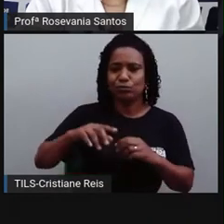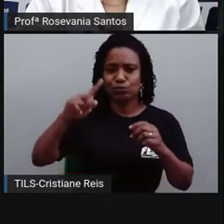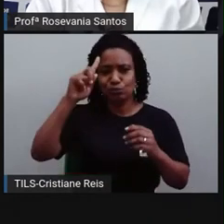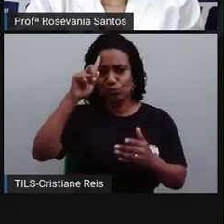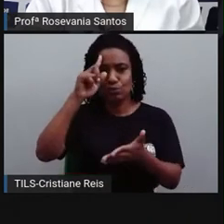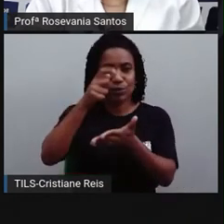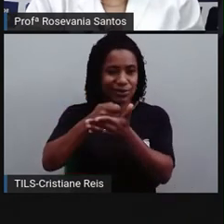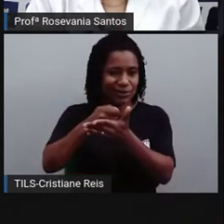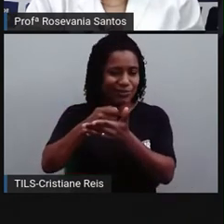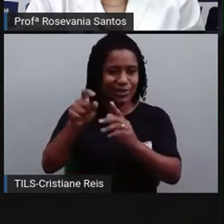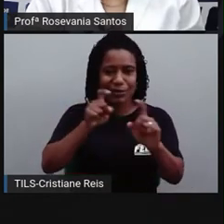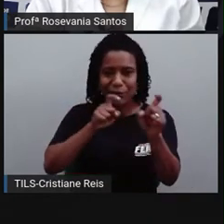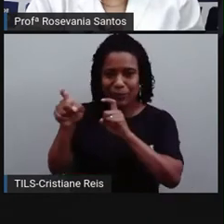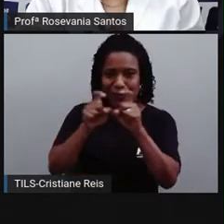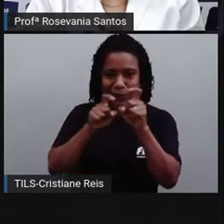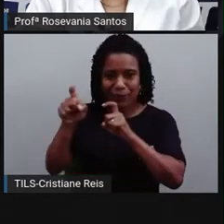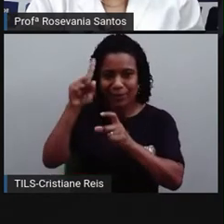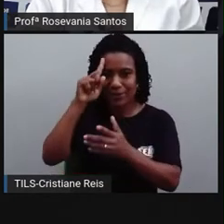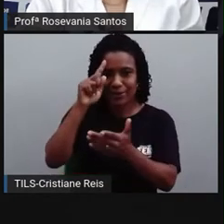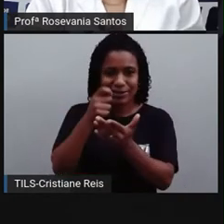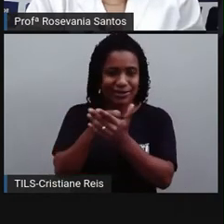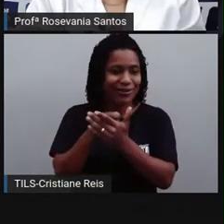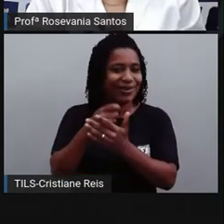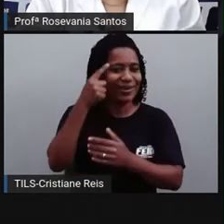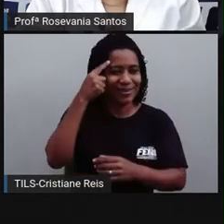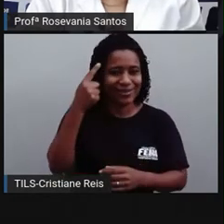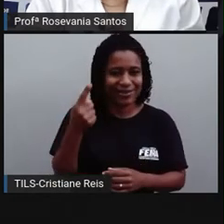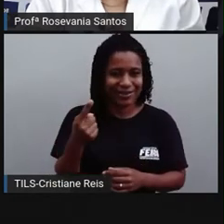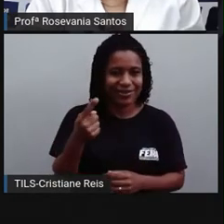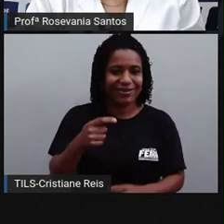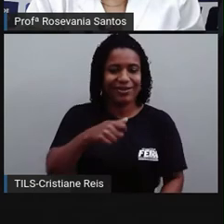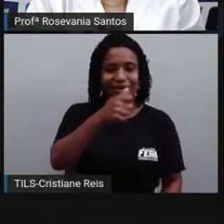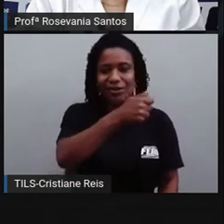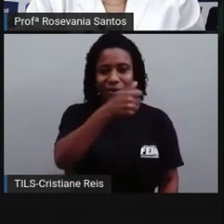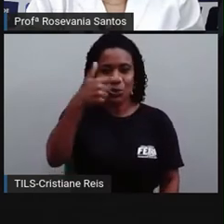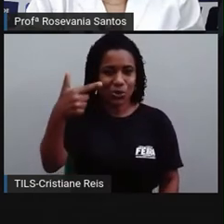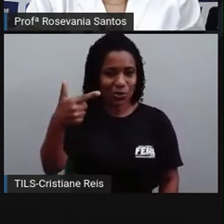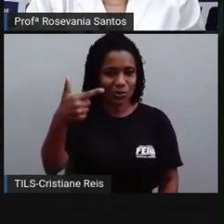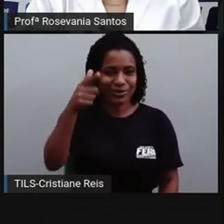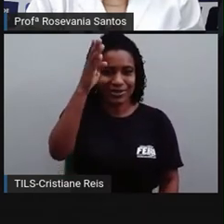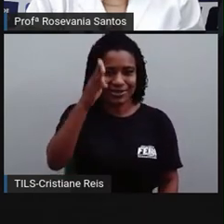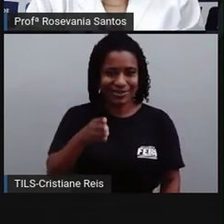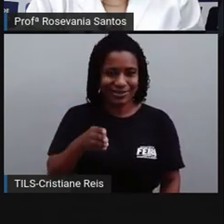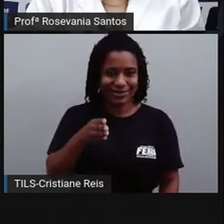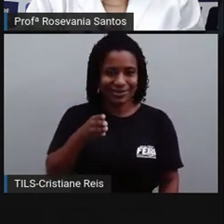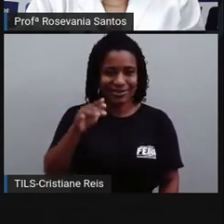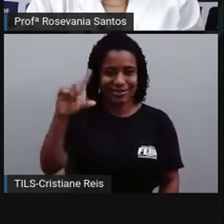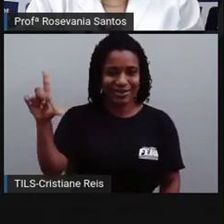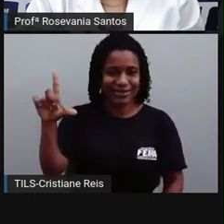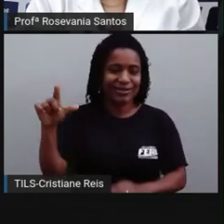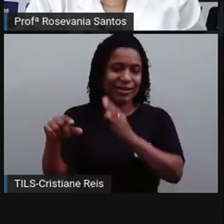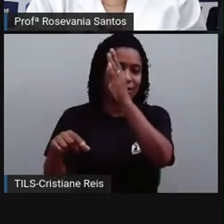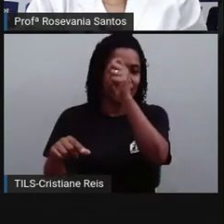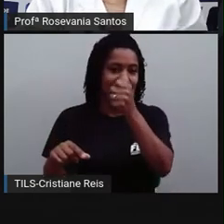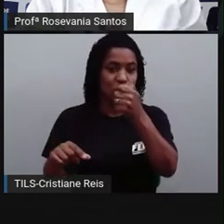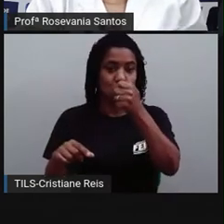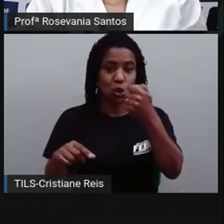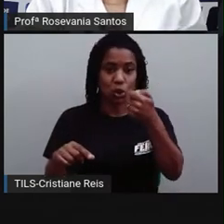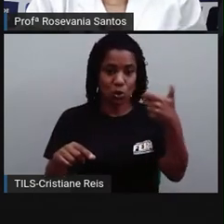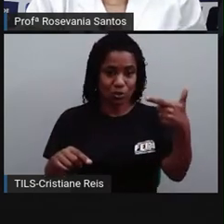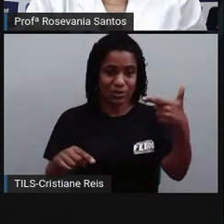limites aqui teóricos, ó. Lembra que eu disse? 12 no leste e 12 horas para oeste.